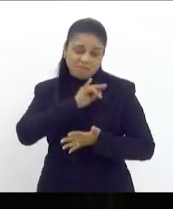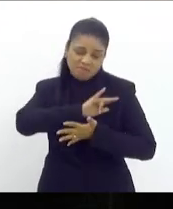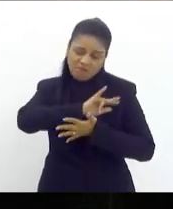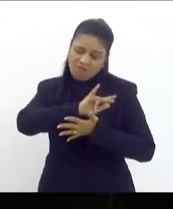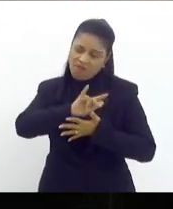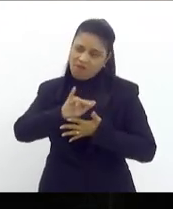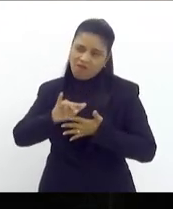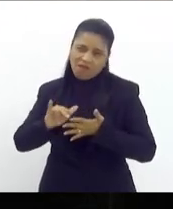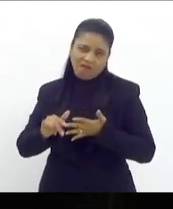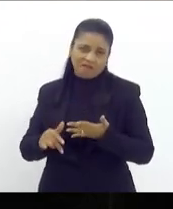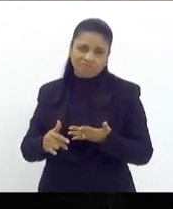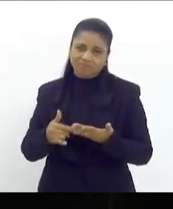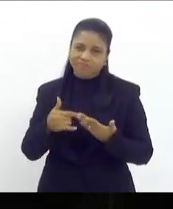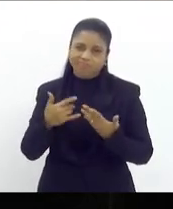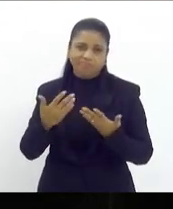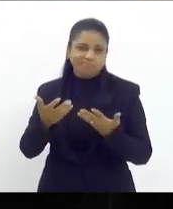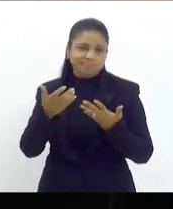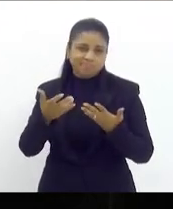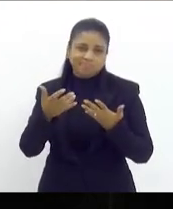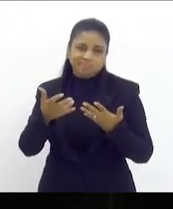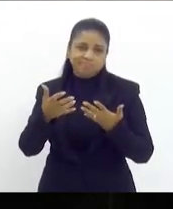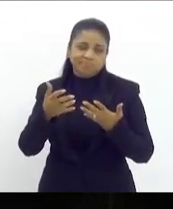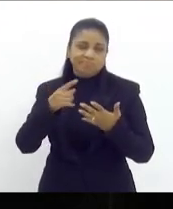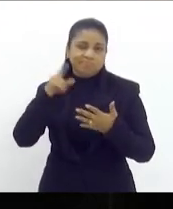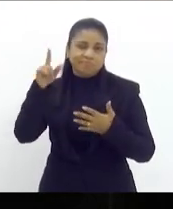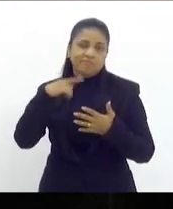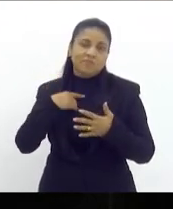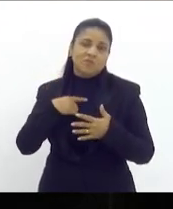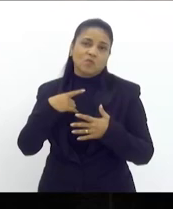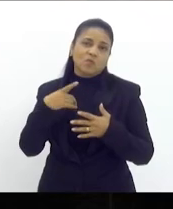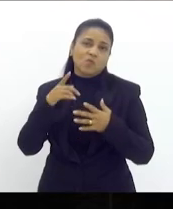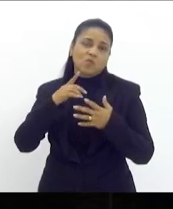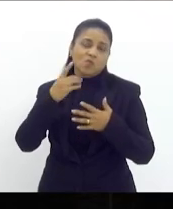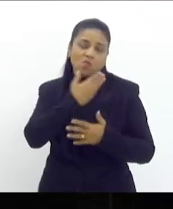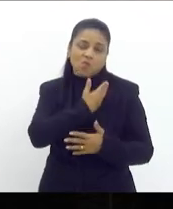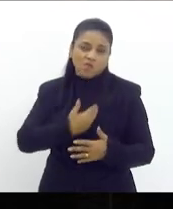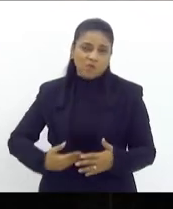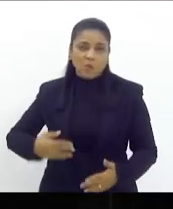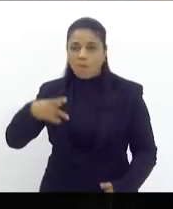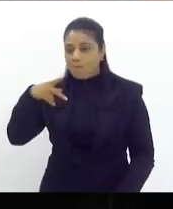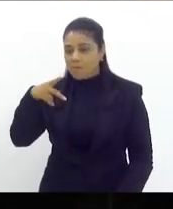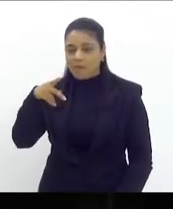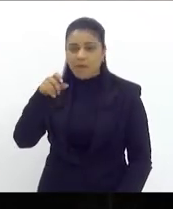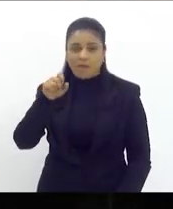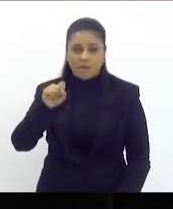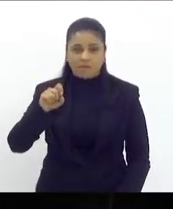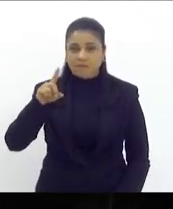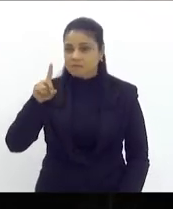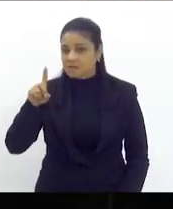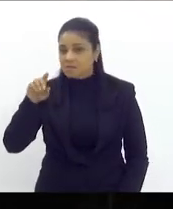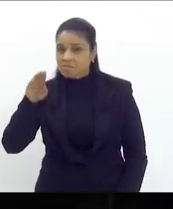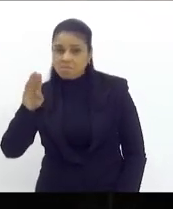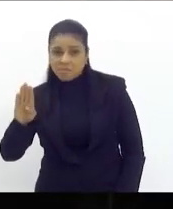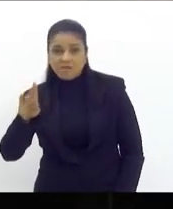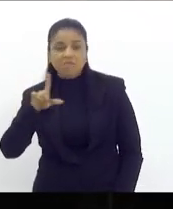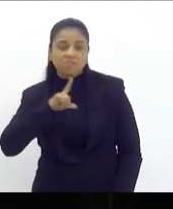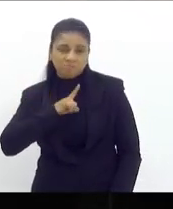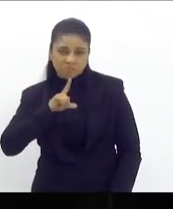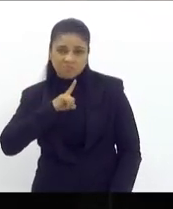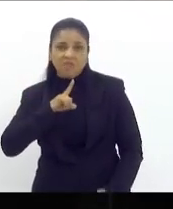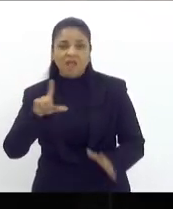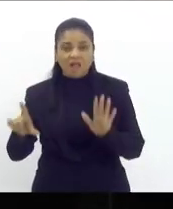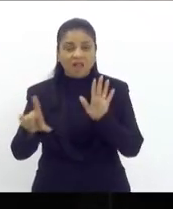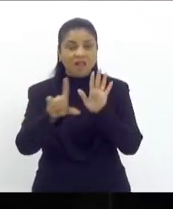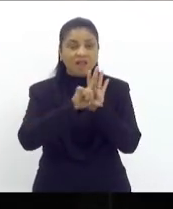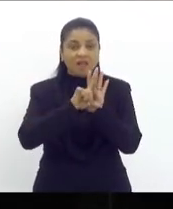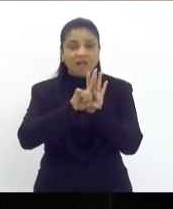para quem quiser ir até no governo do PSDB temos a indigitada lei